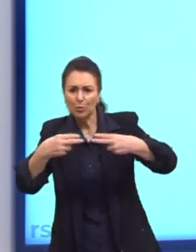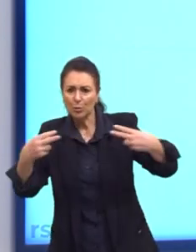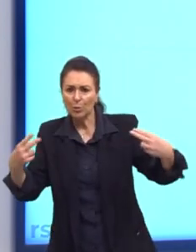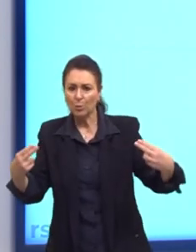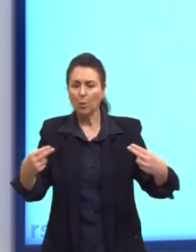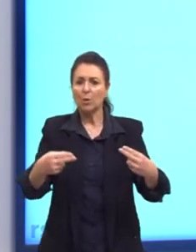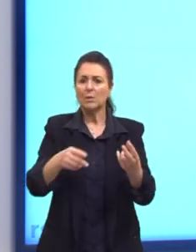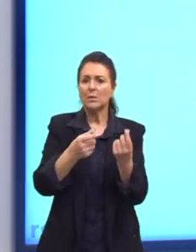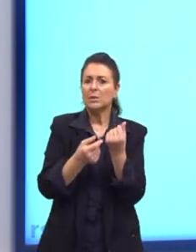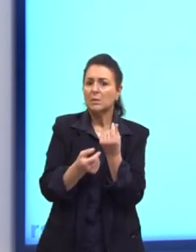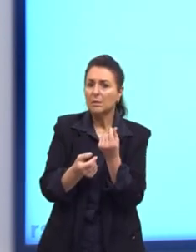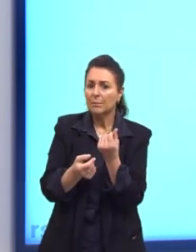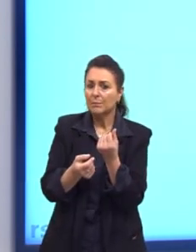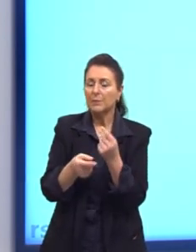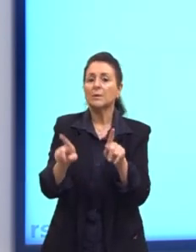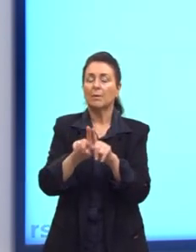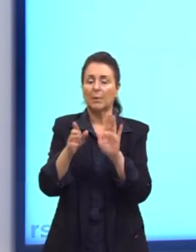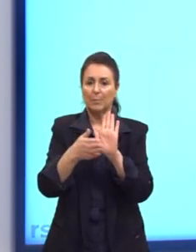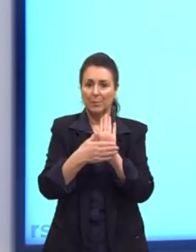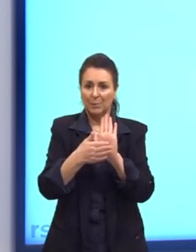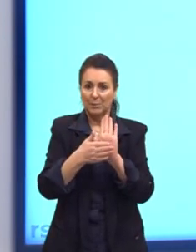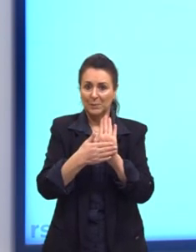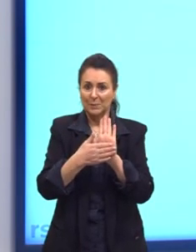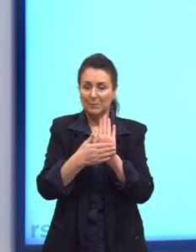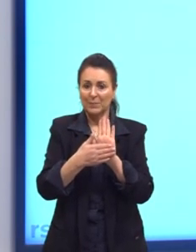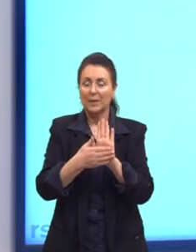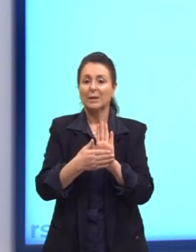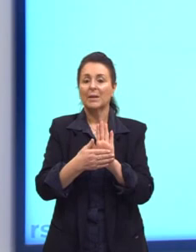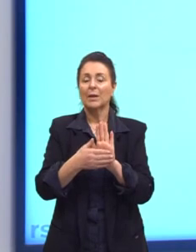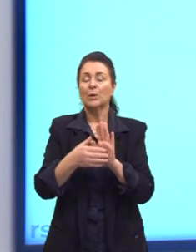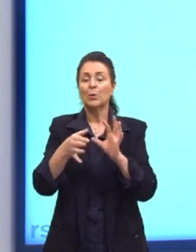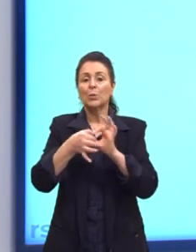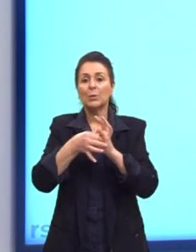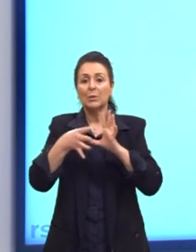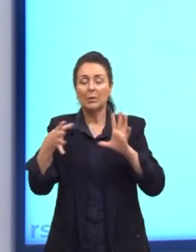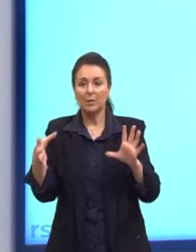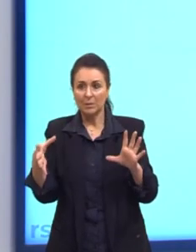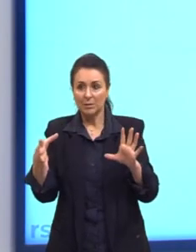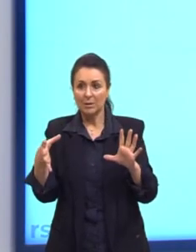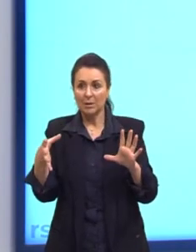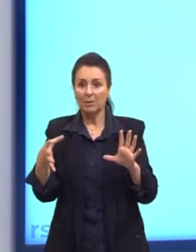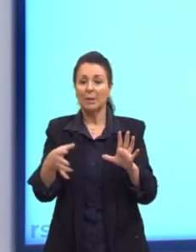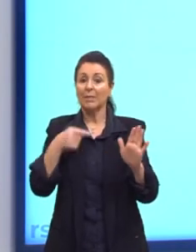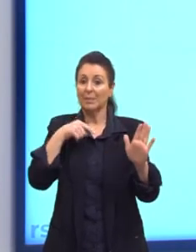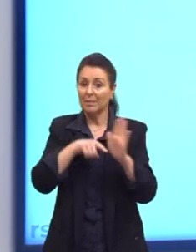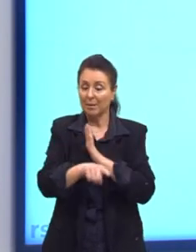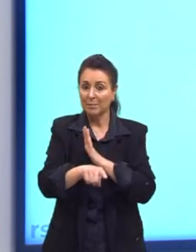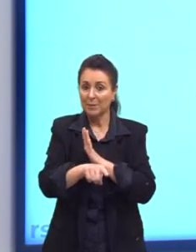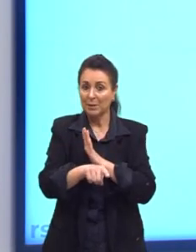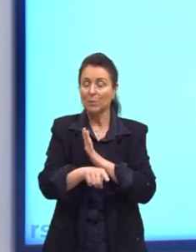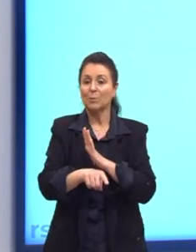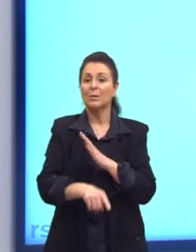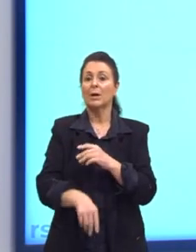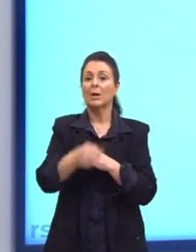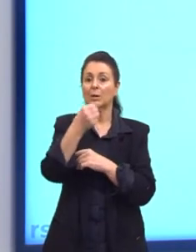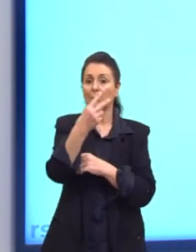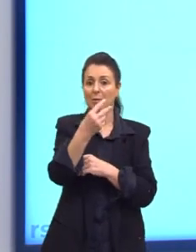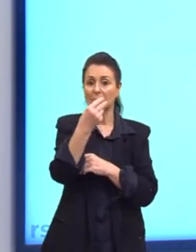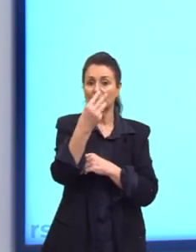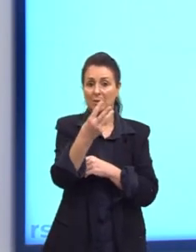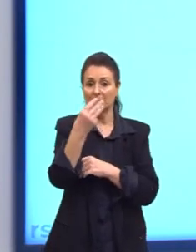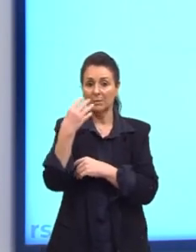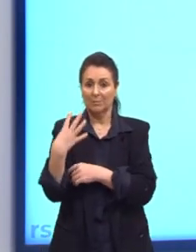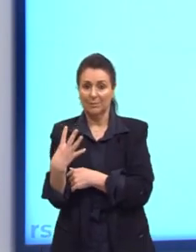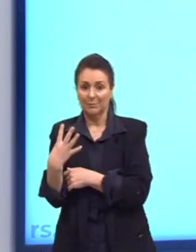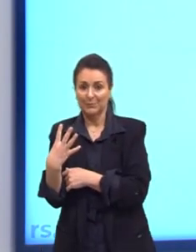liberalismo. Então, as propostas do liberalismo, nesta questão, é a 2, a 3 e